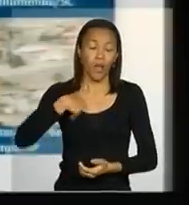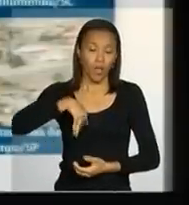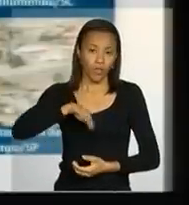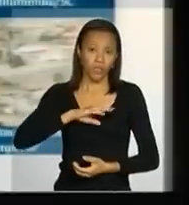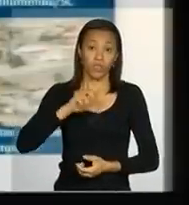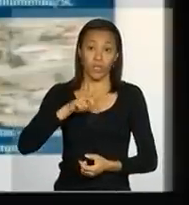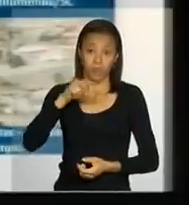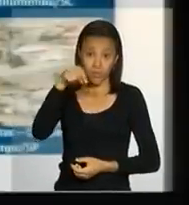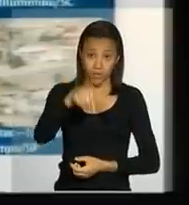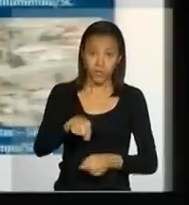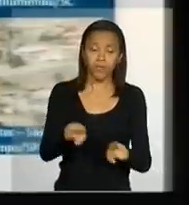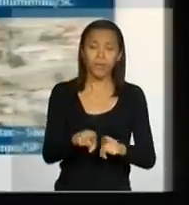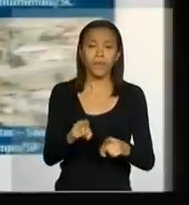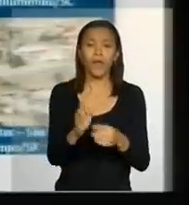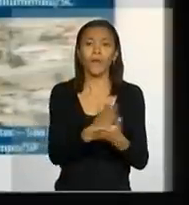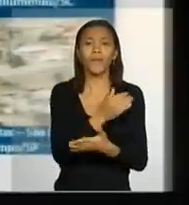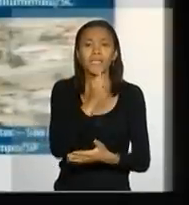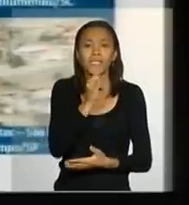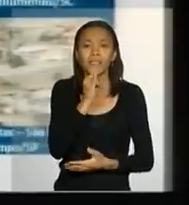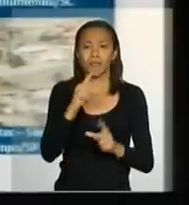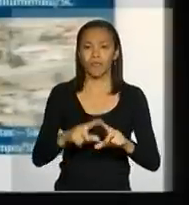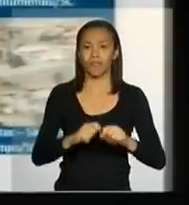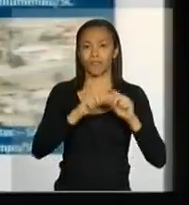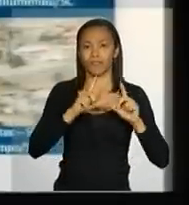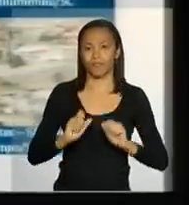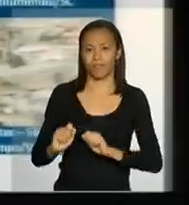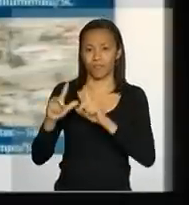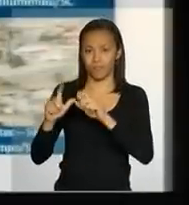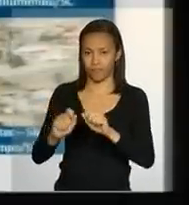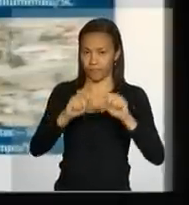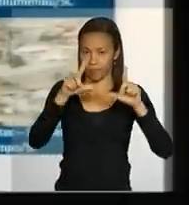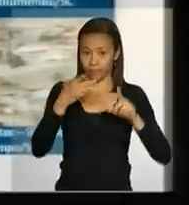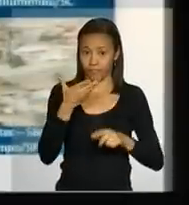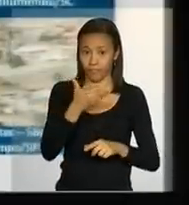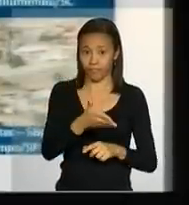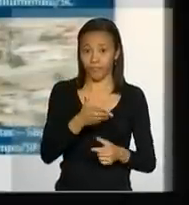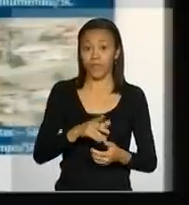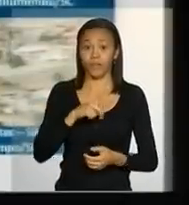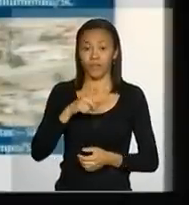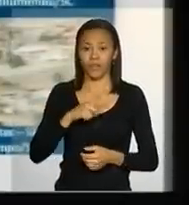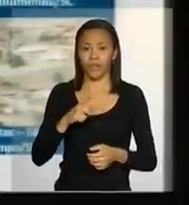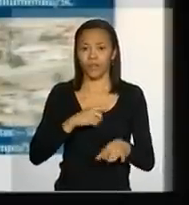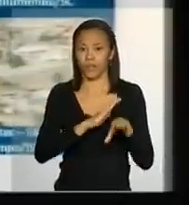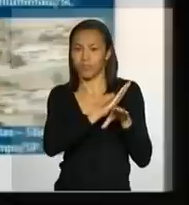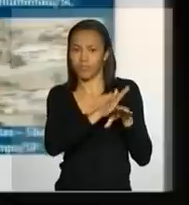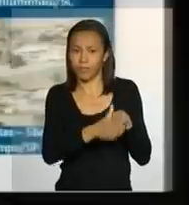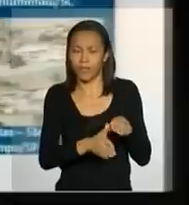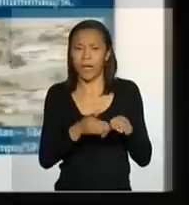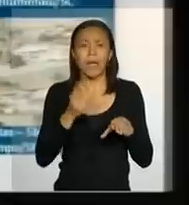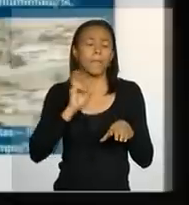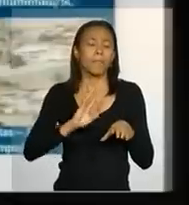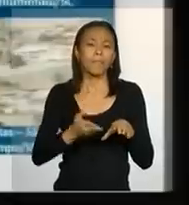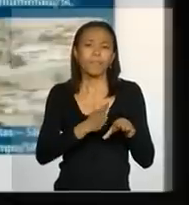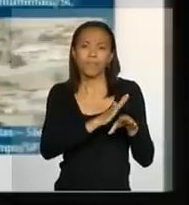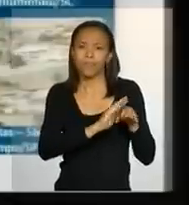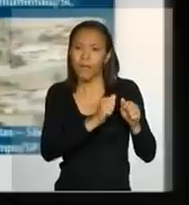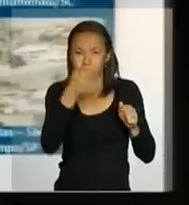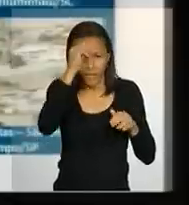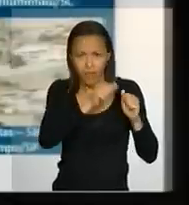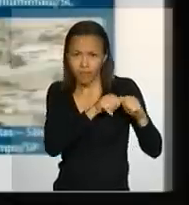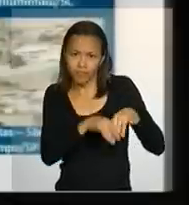nós temos alguns exemplos de obras. Temos aqui contenção de encostas lá em Manaus, drenagem em Blumenau,